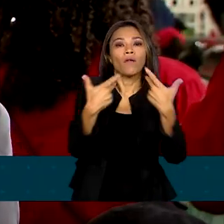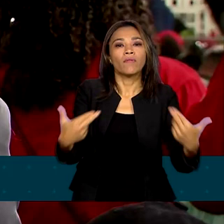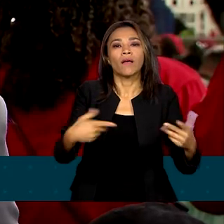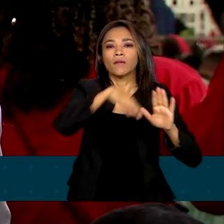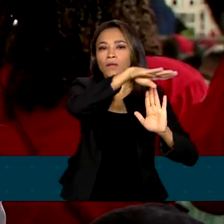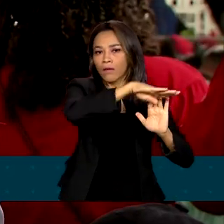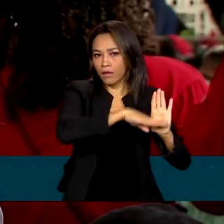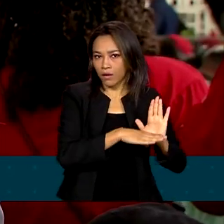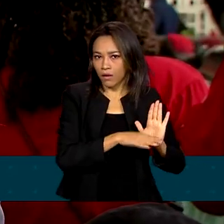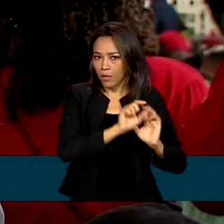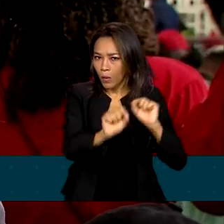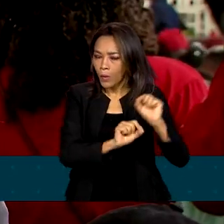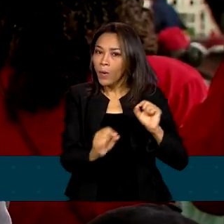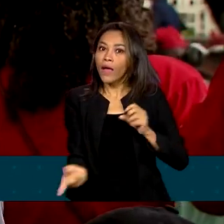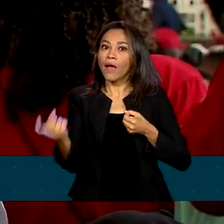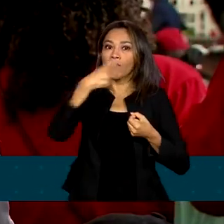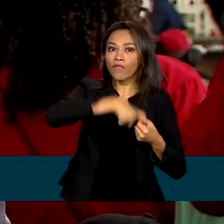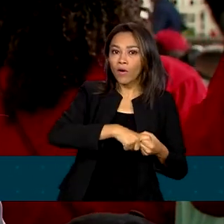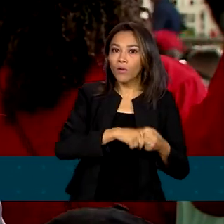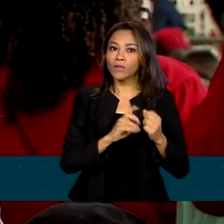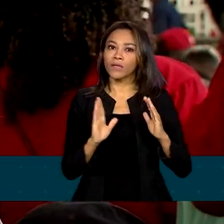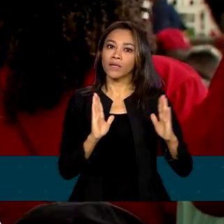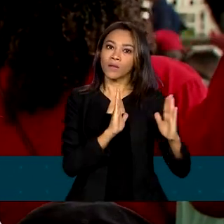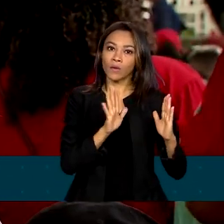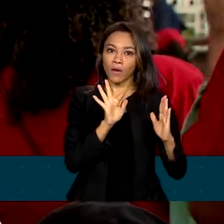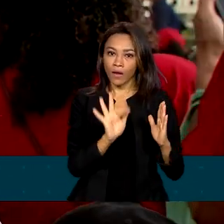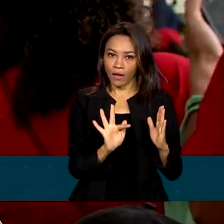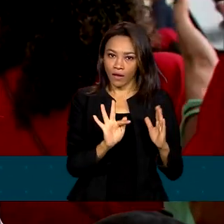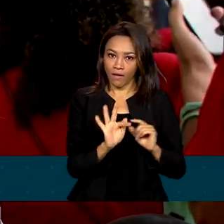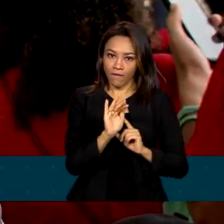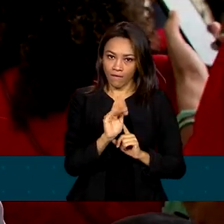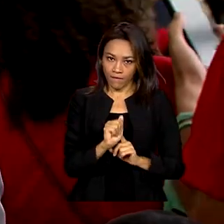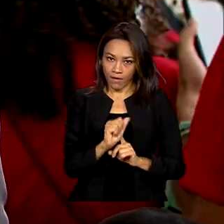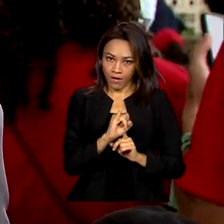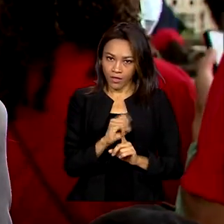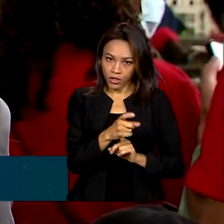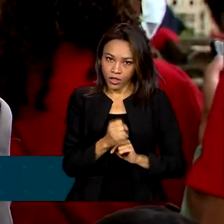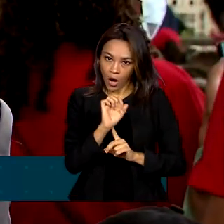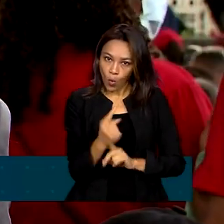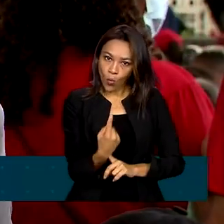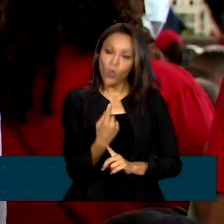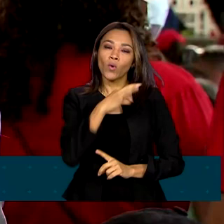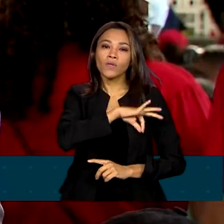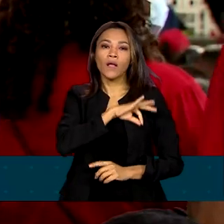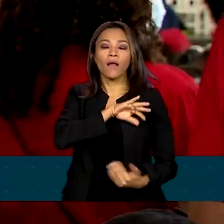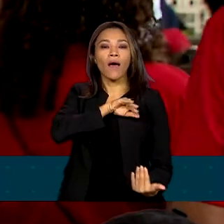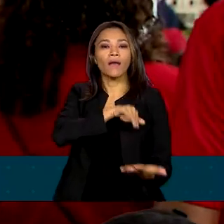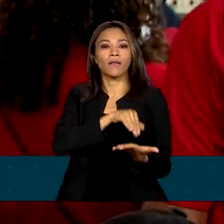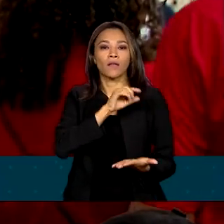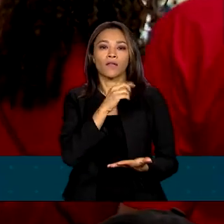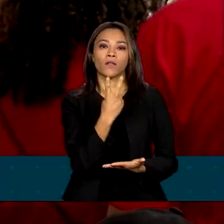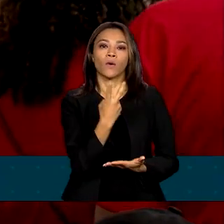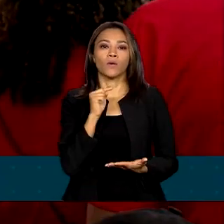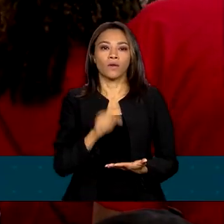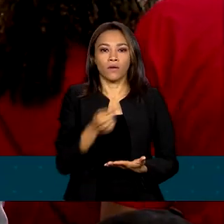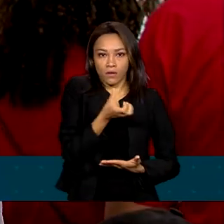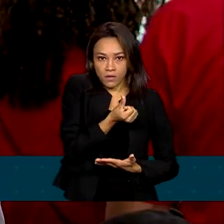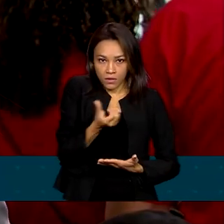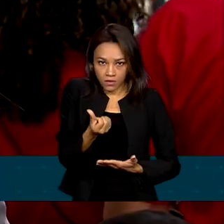programa é o retorno da faixa 1, agora voltada para famílias com renda bruta de até R$ 2.640.